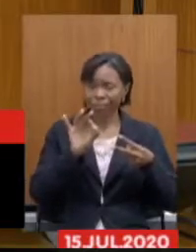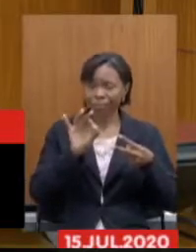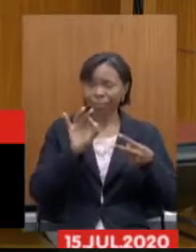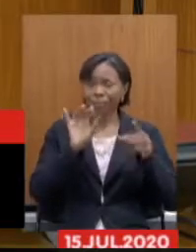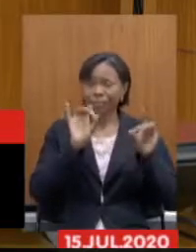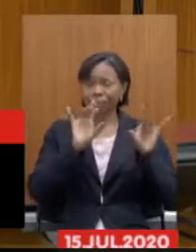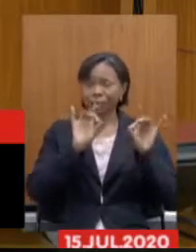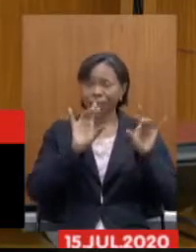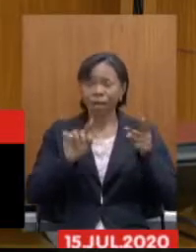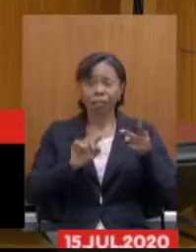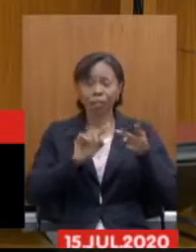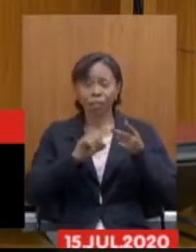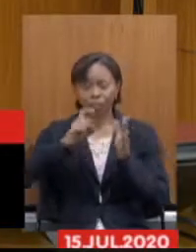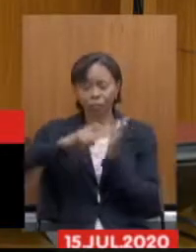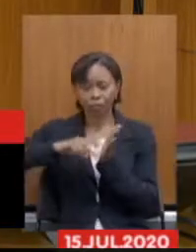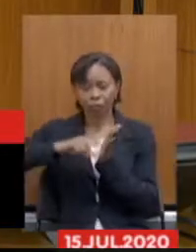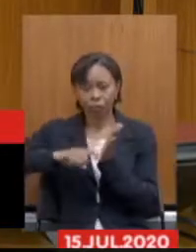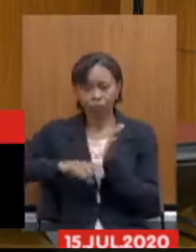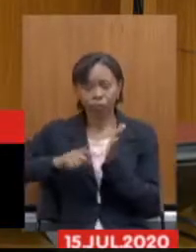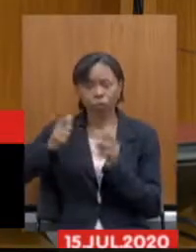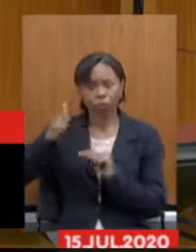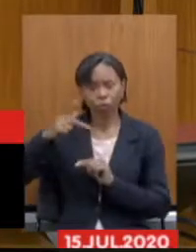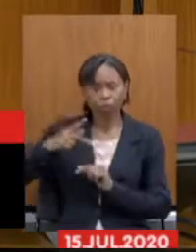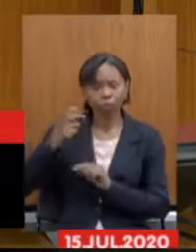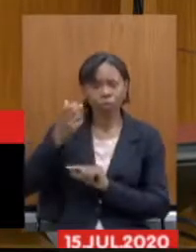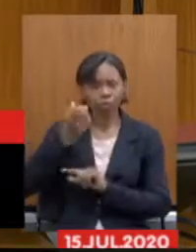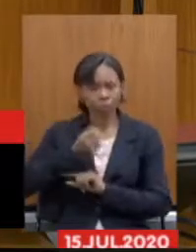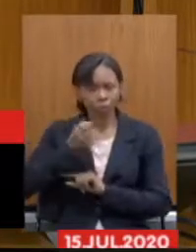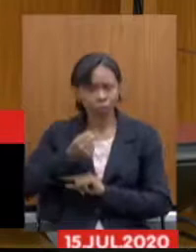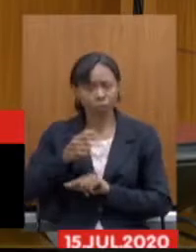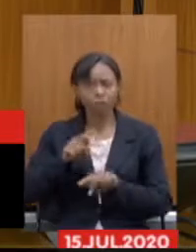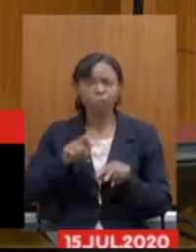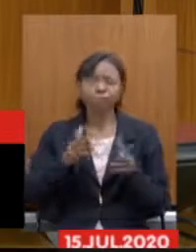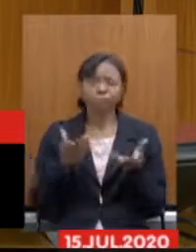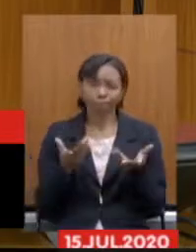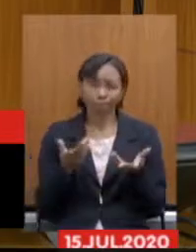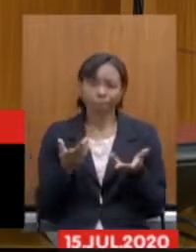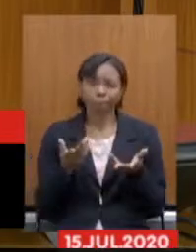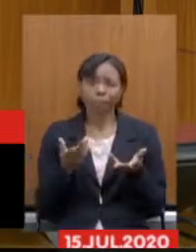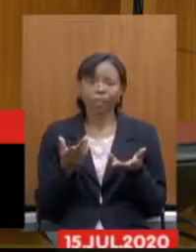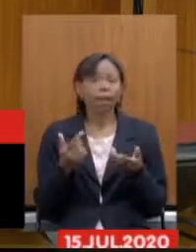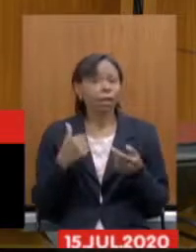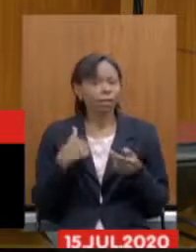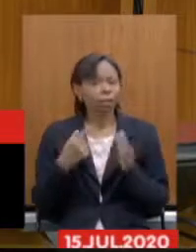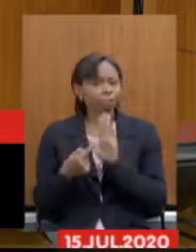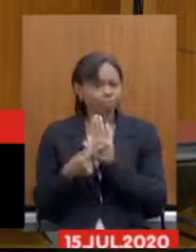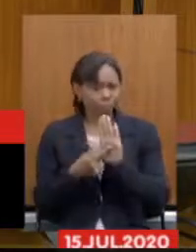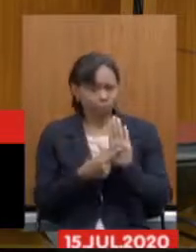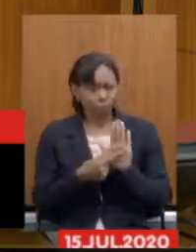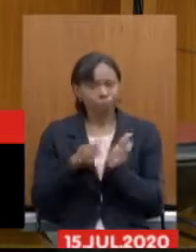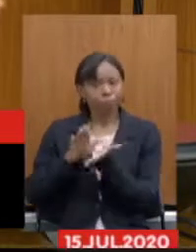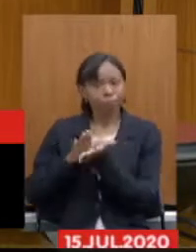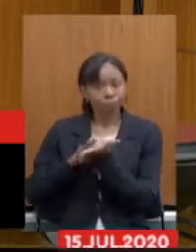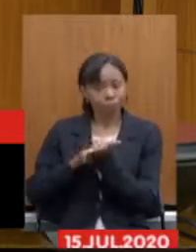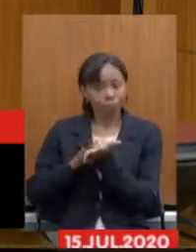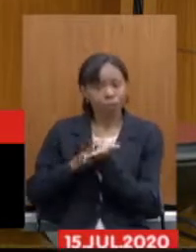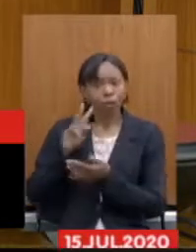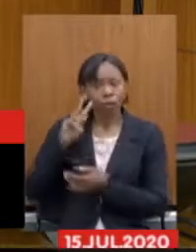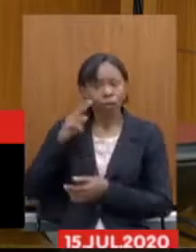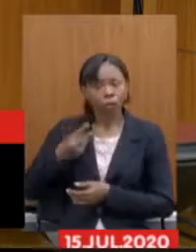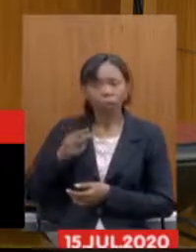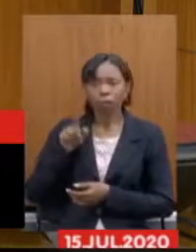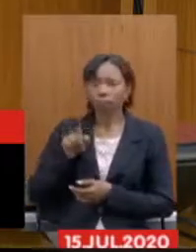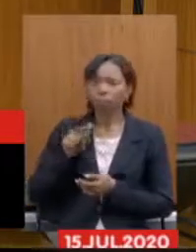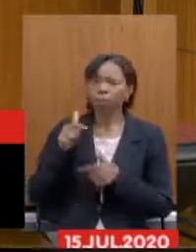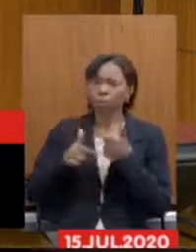tributação dos aposentados e pensionistas e também da discussão da alíquota. Então, faço aqui esse registro, parabenizando-a e reconhecendo-a pelo